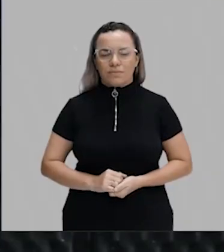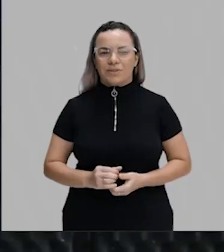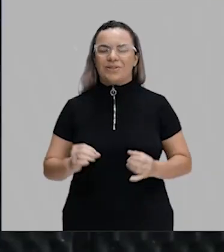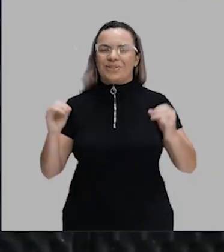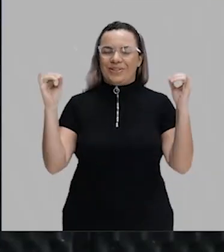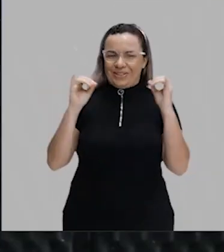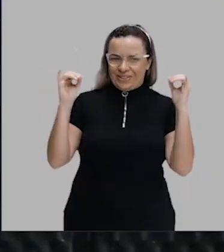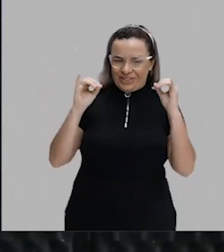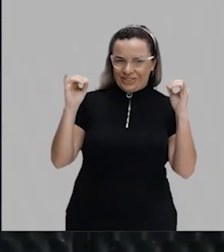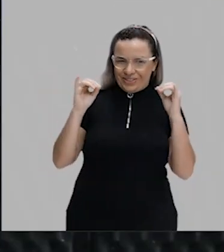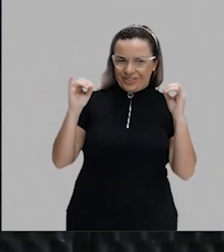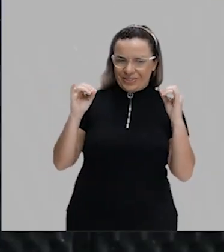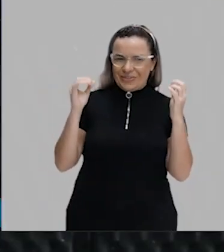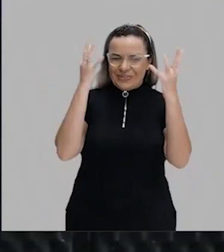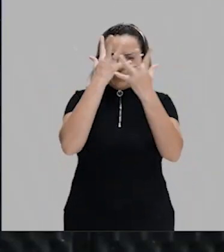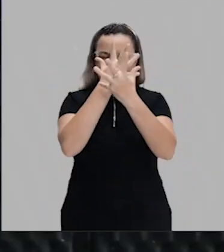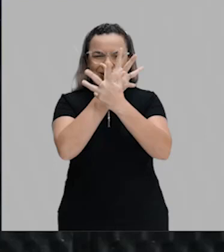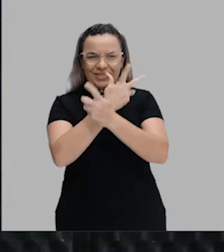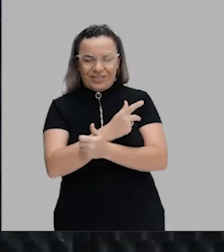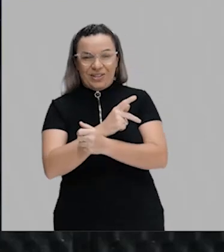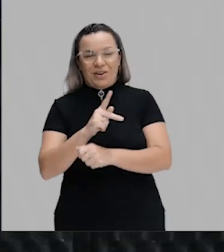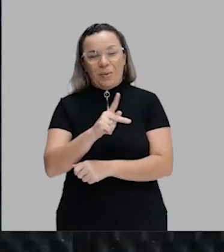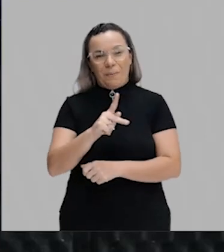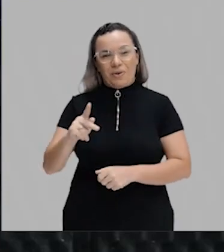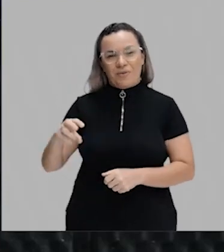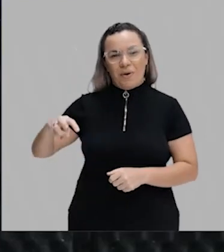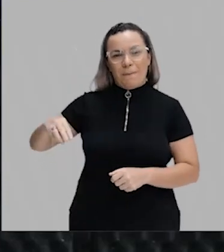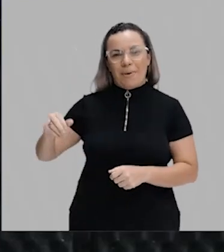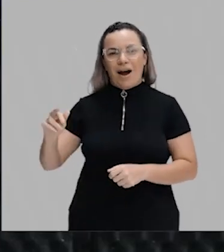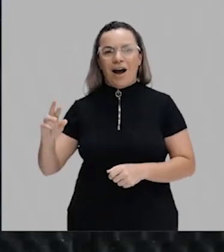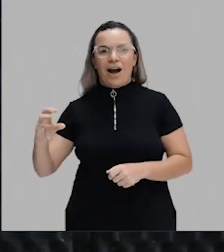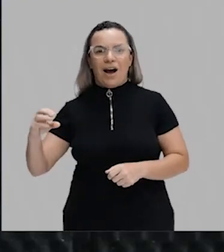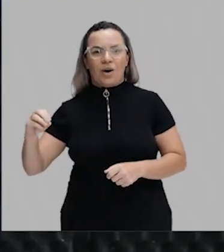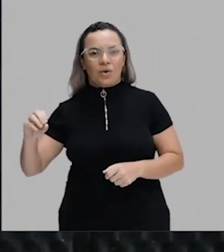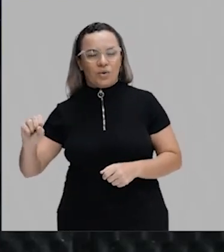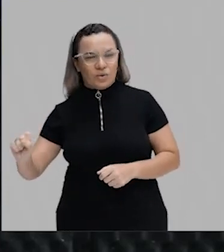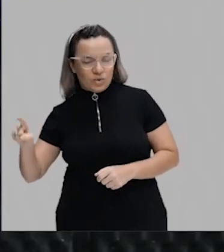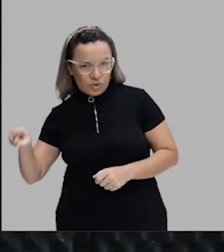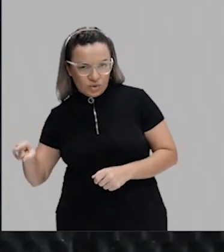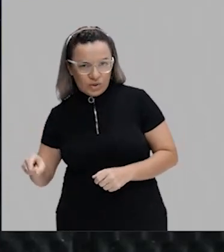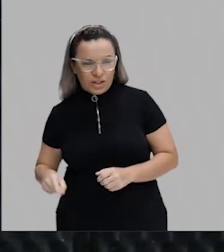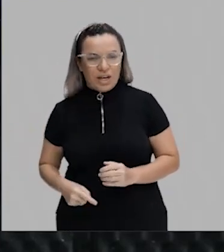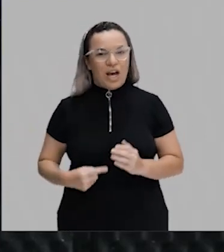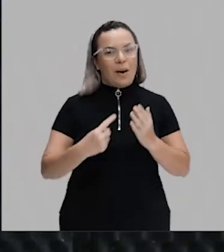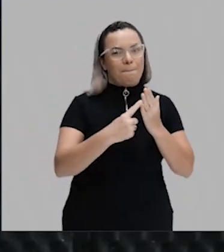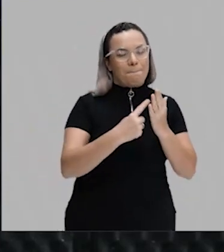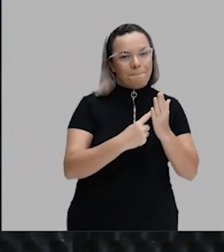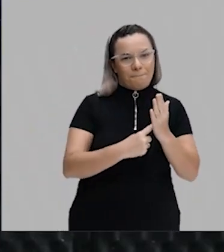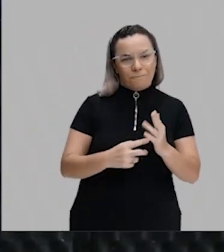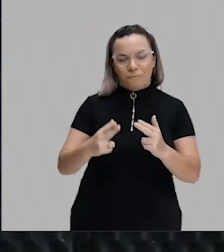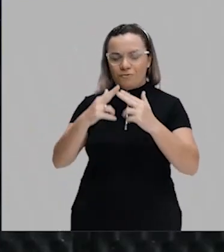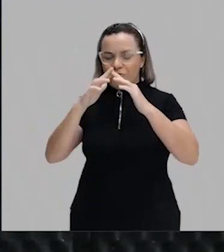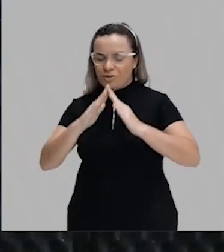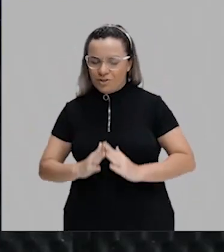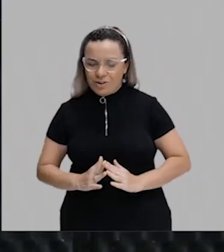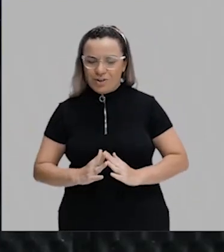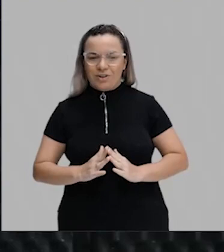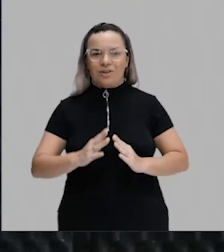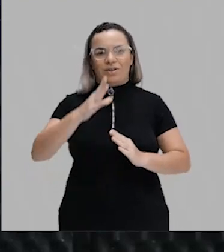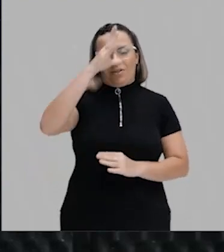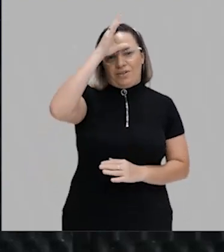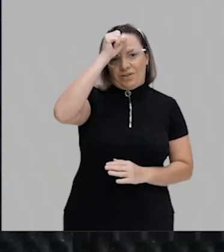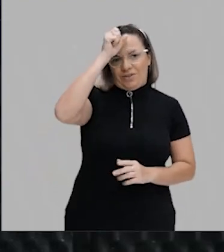Fala galerinha bonita, professor Marcos Cunha, no nosso projeto Fiquem em Casa Aprendendo da